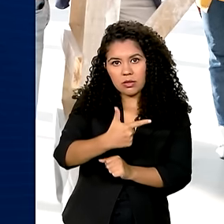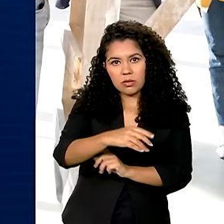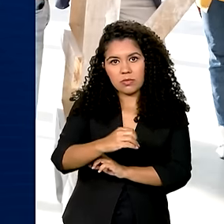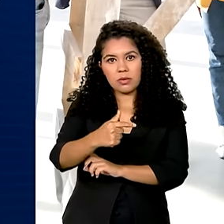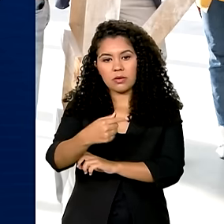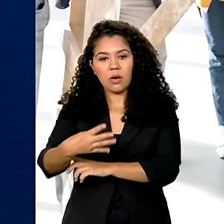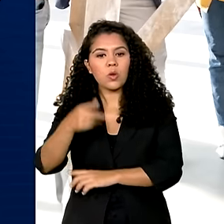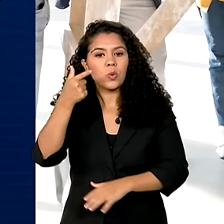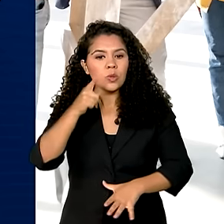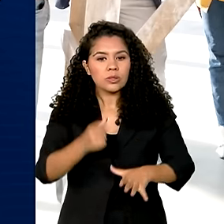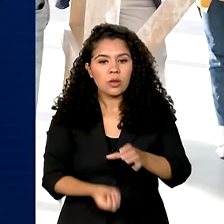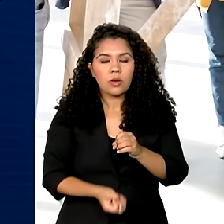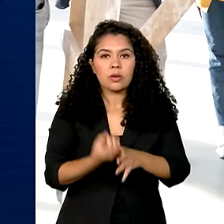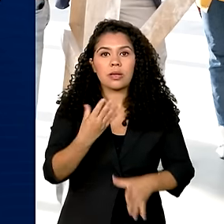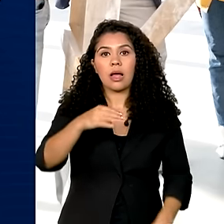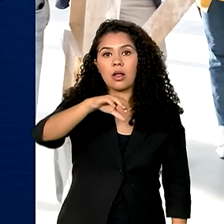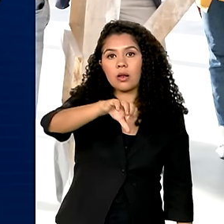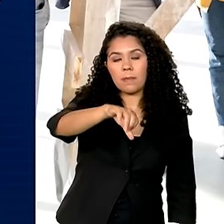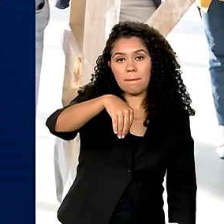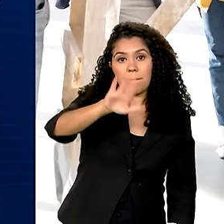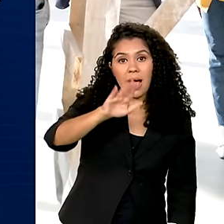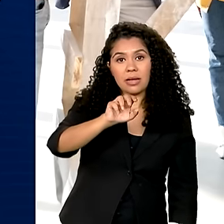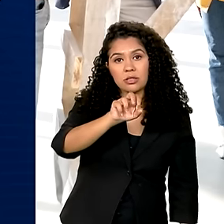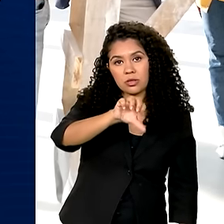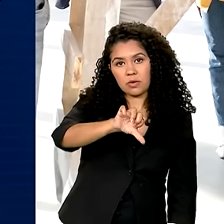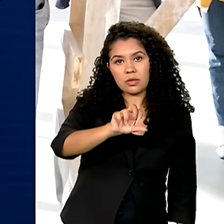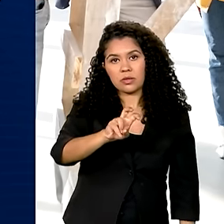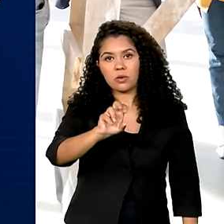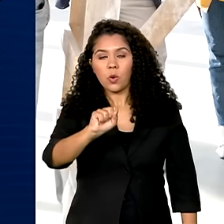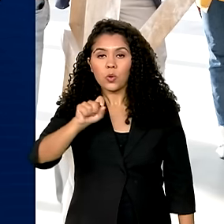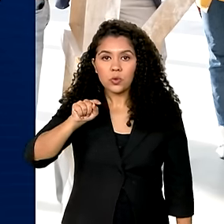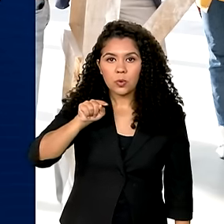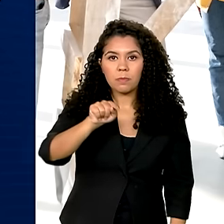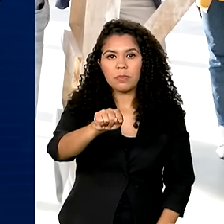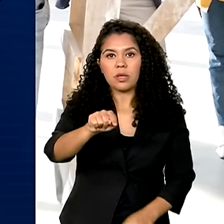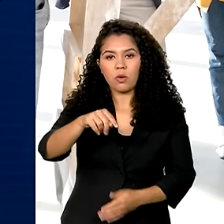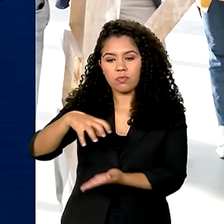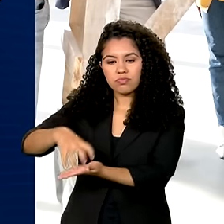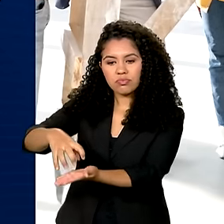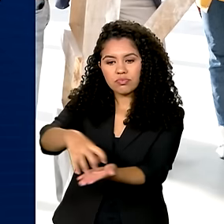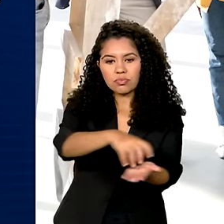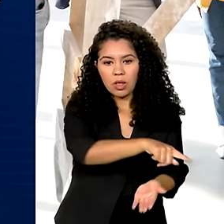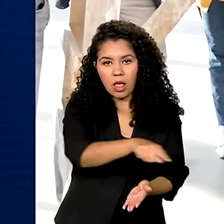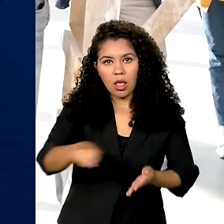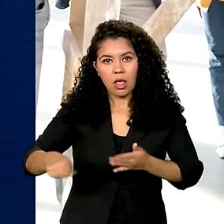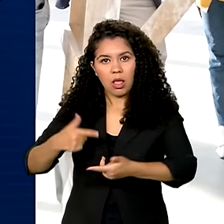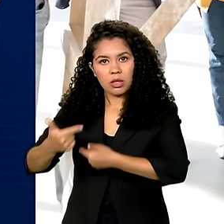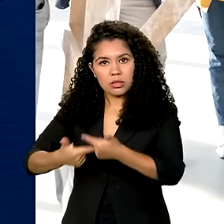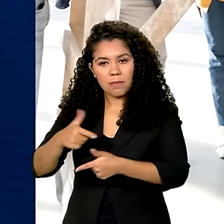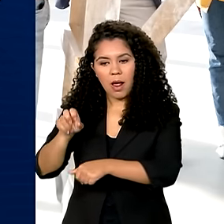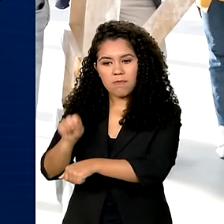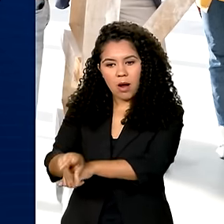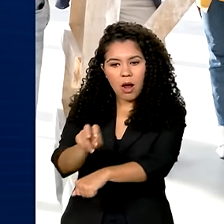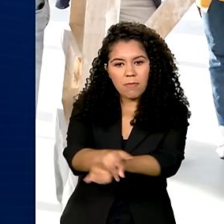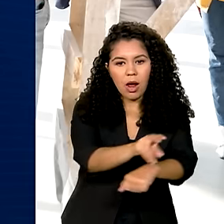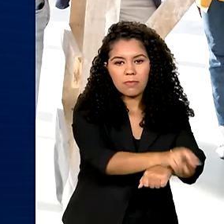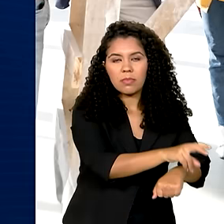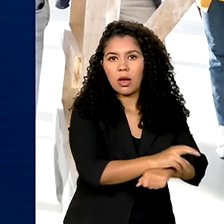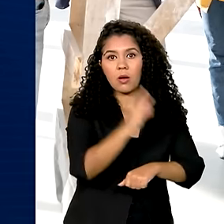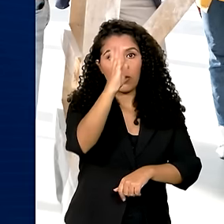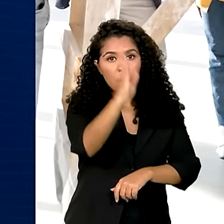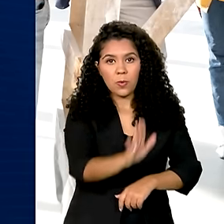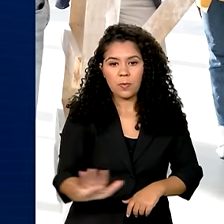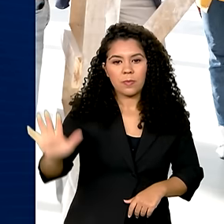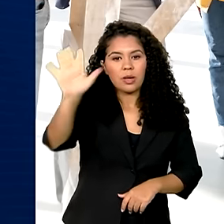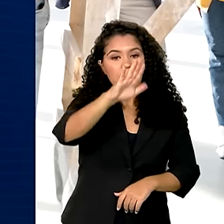criados mais de 958 mil postos de trabalho em todo o país, com destaque